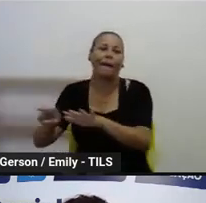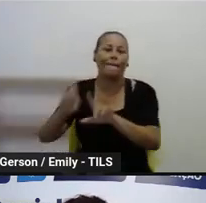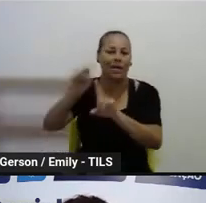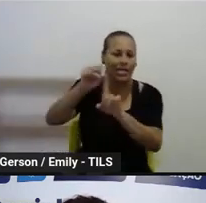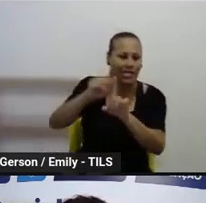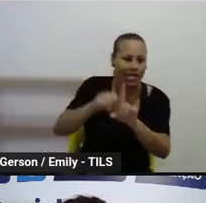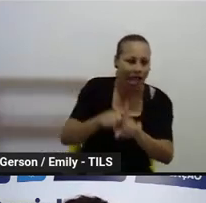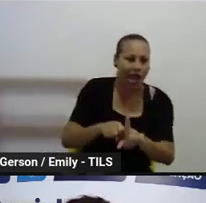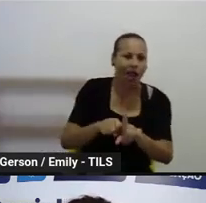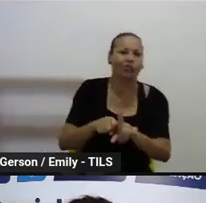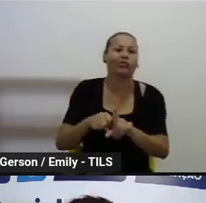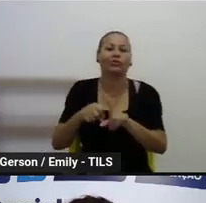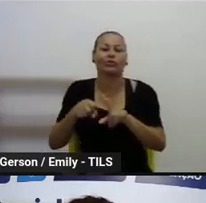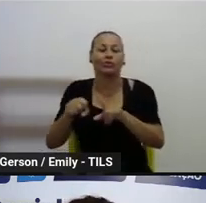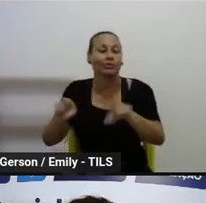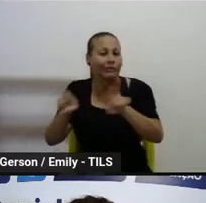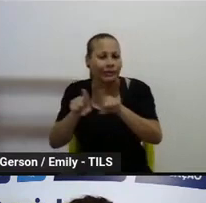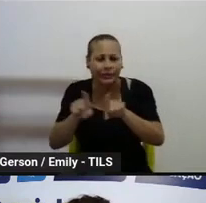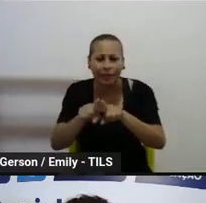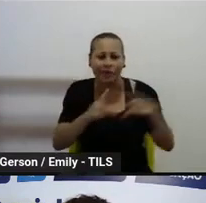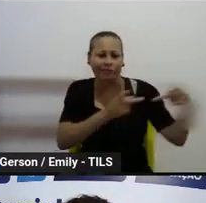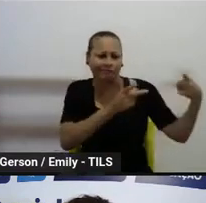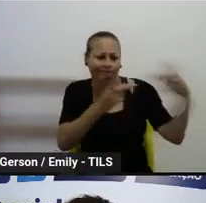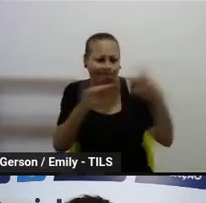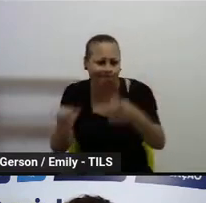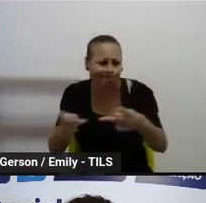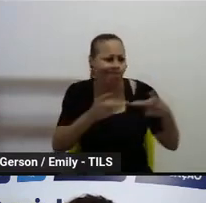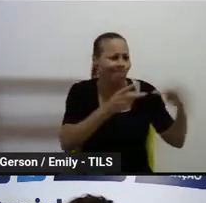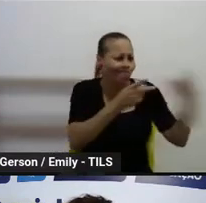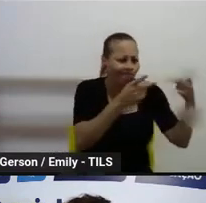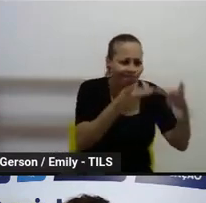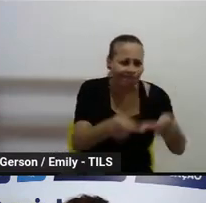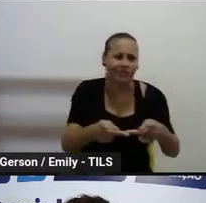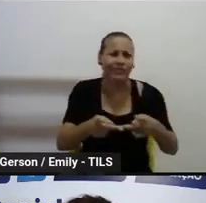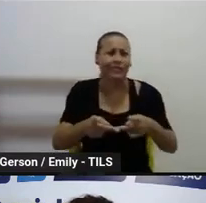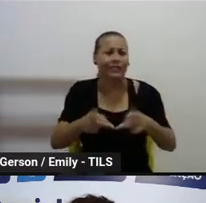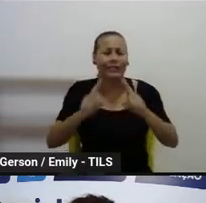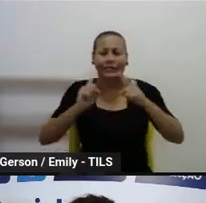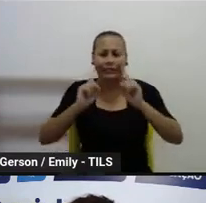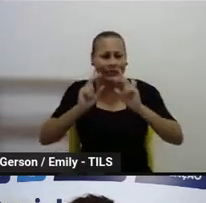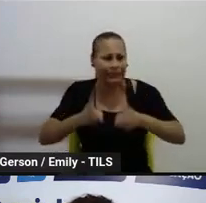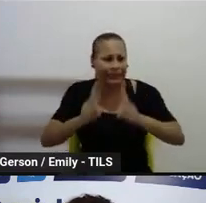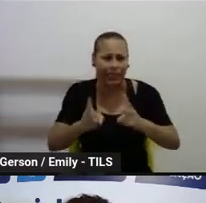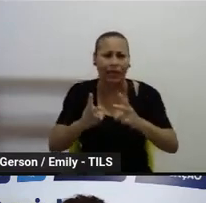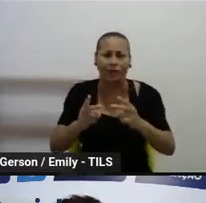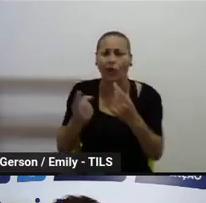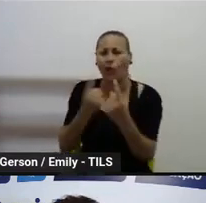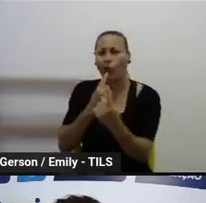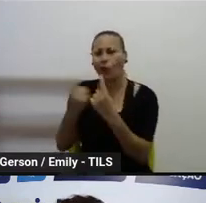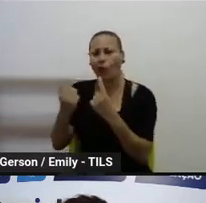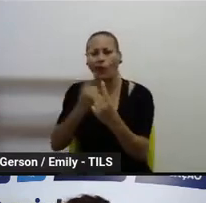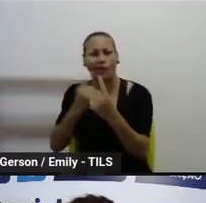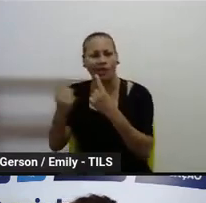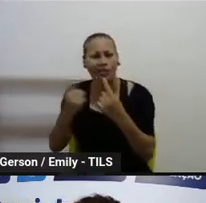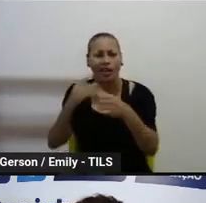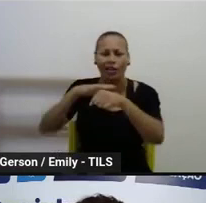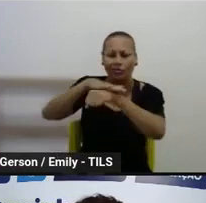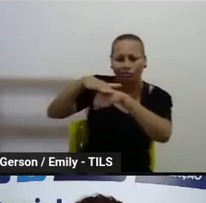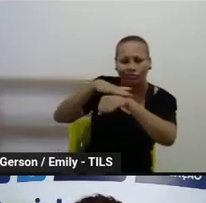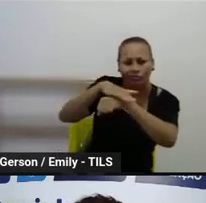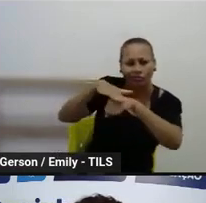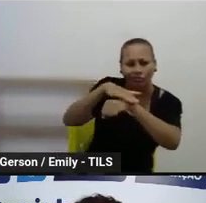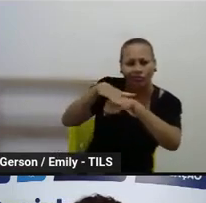para sugestão, intervenção necessária, diálogo sempre com gestor, visita as salas de aula para